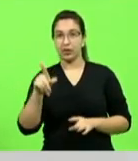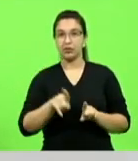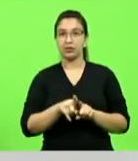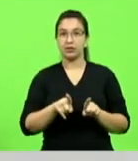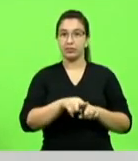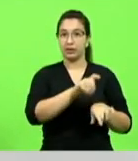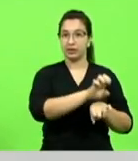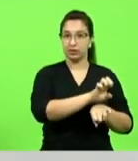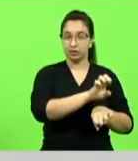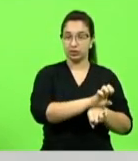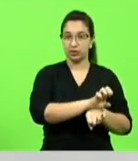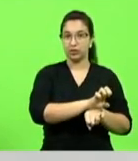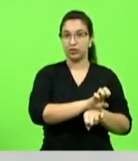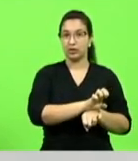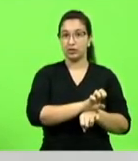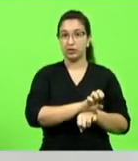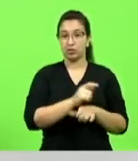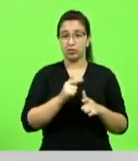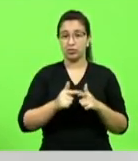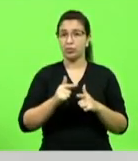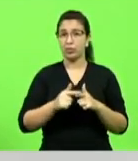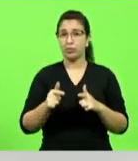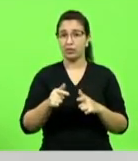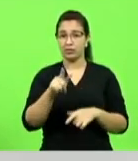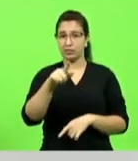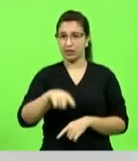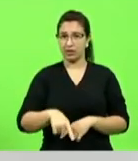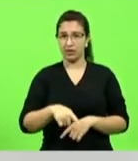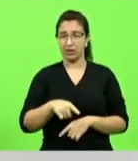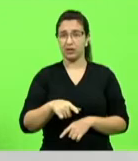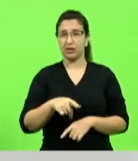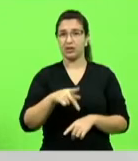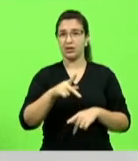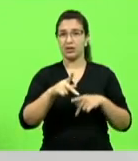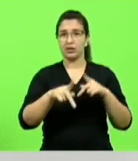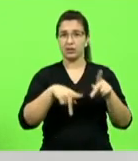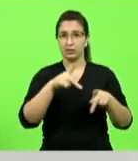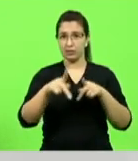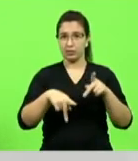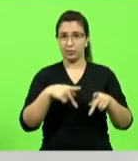primeiro obrigação do secretário ali é buscar soluções